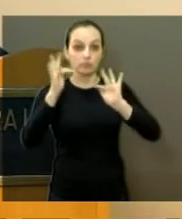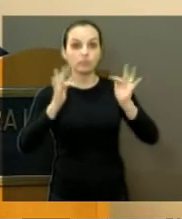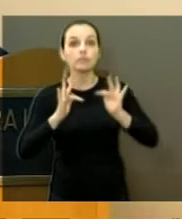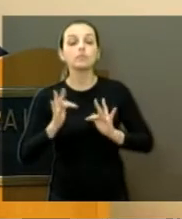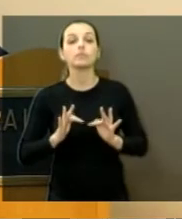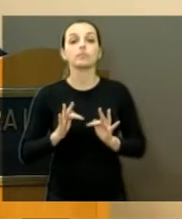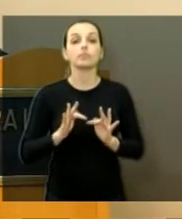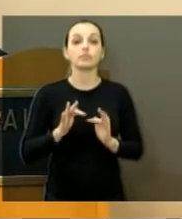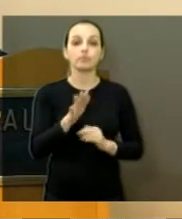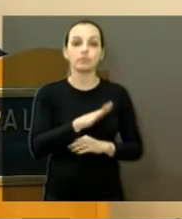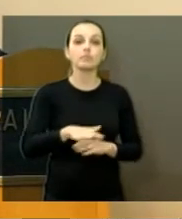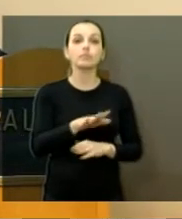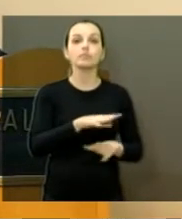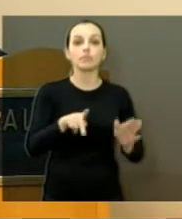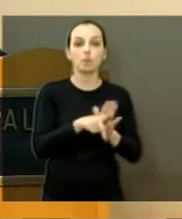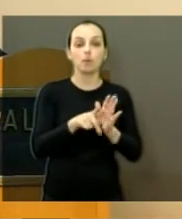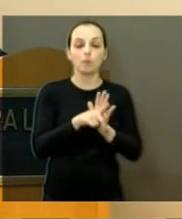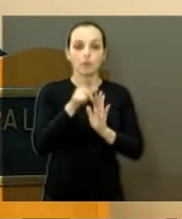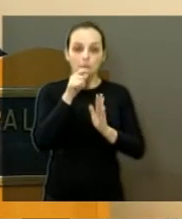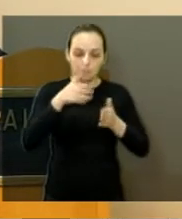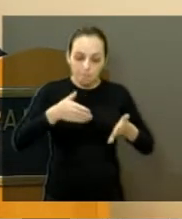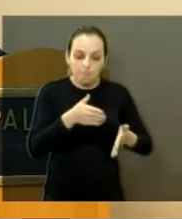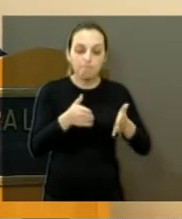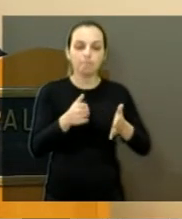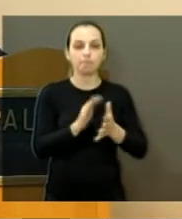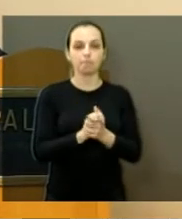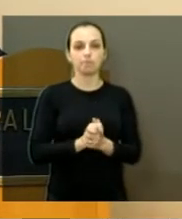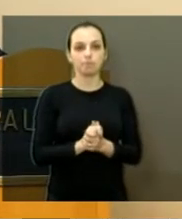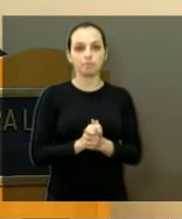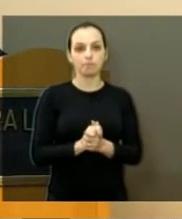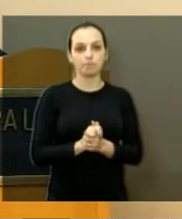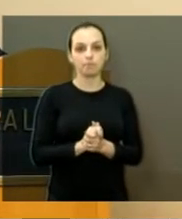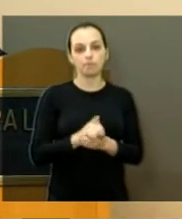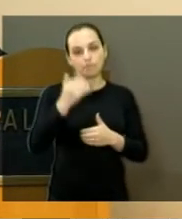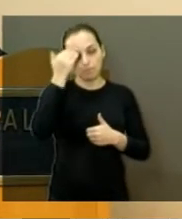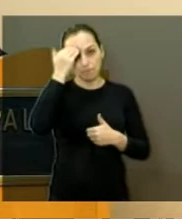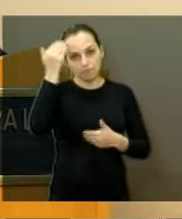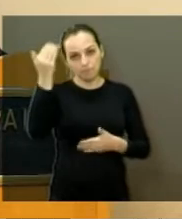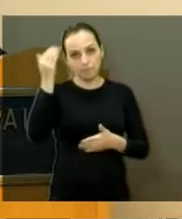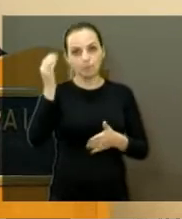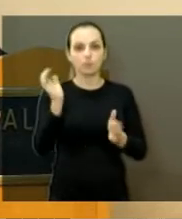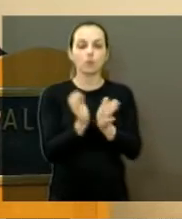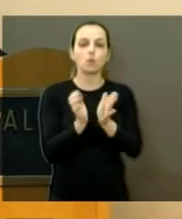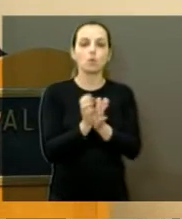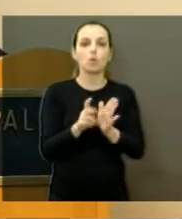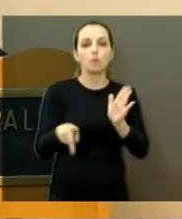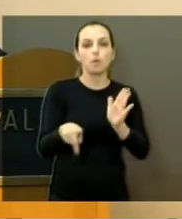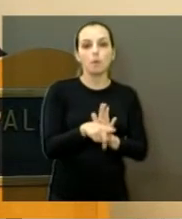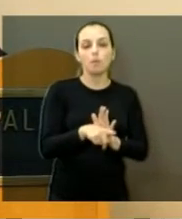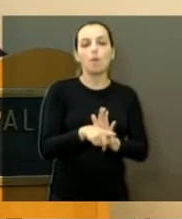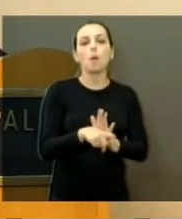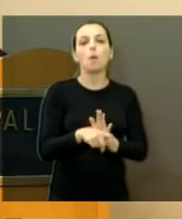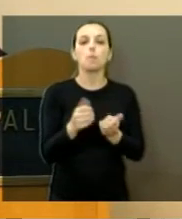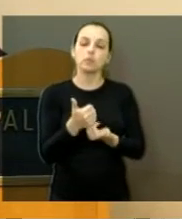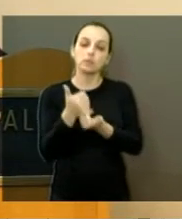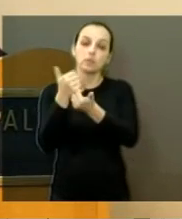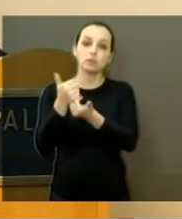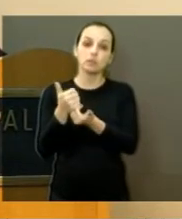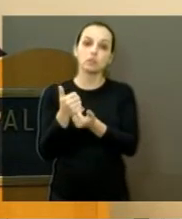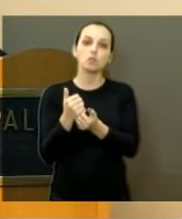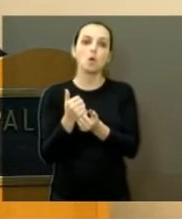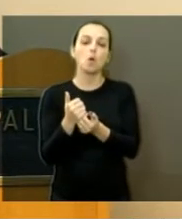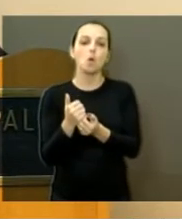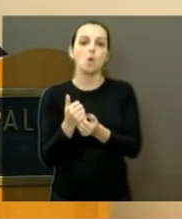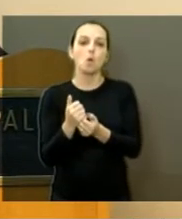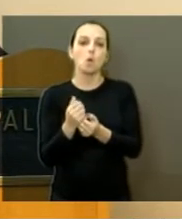do Rio ali. E quero também agradecer também a minha equipe, os assessores, o Vaguinho, a Marcia de Melo,